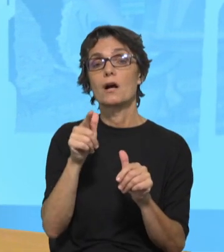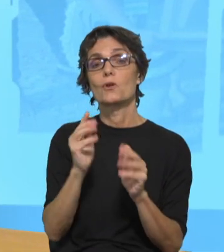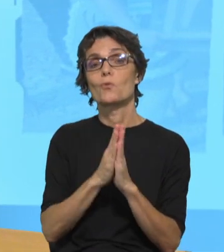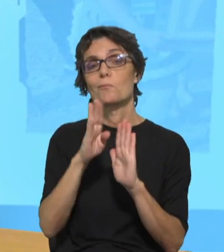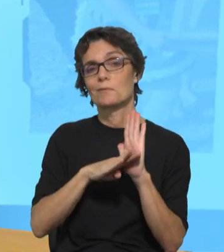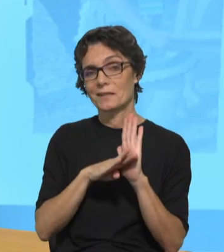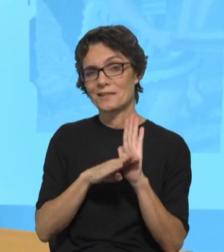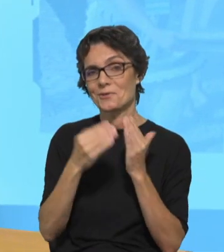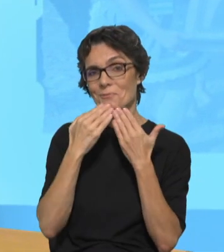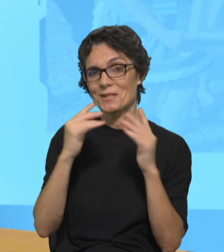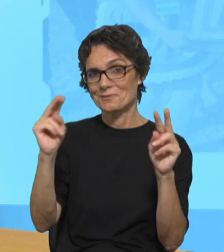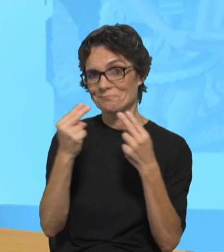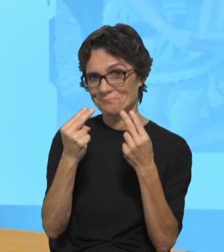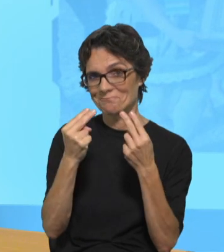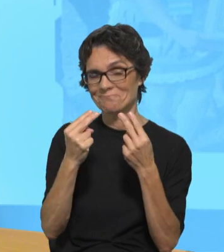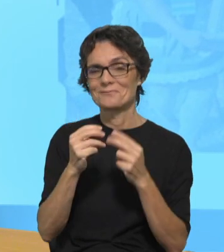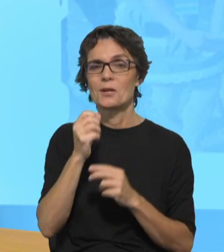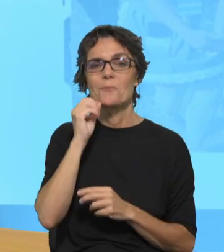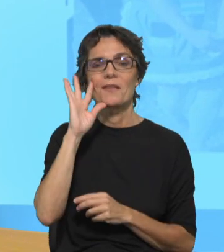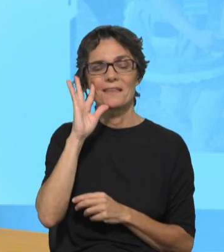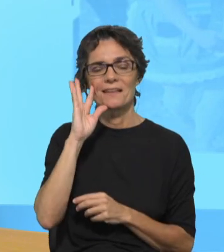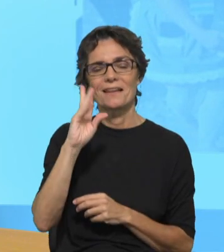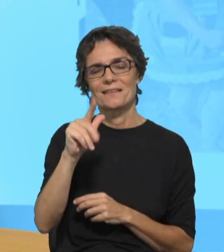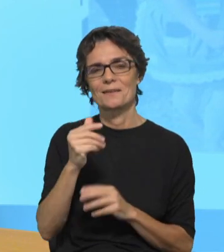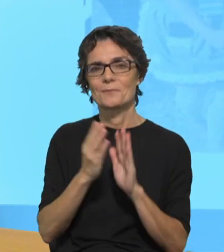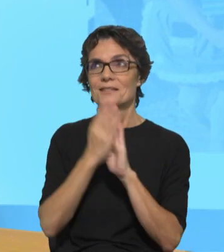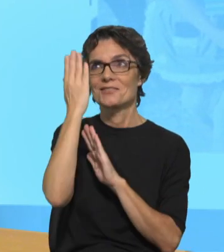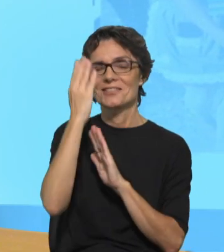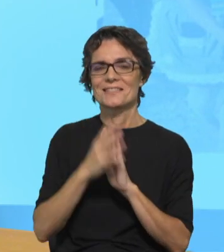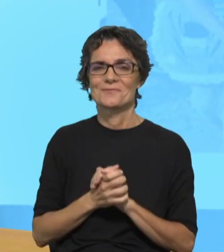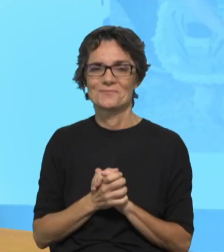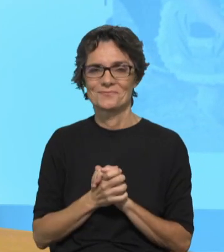Obrigado por ter estado connosco, tenha uma muito boa tarde, até amanhã, se Deus quiser.